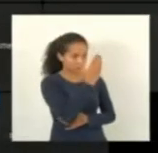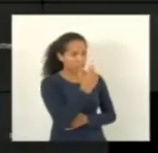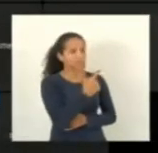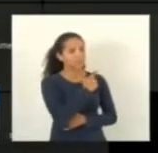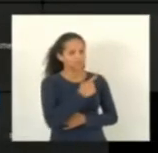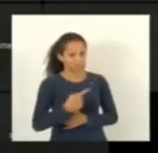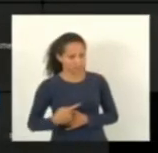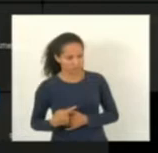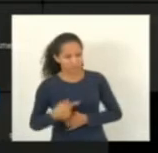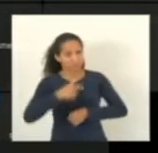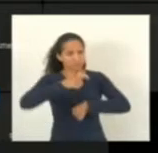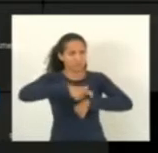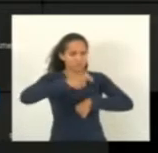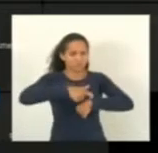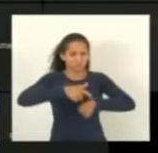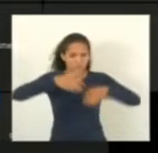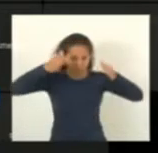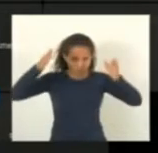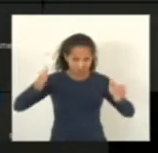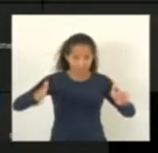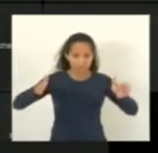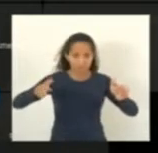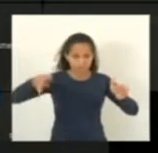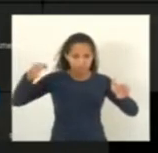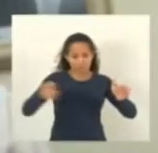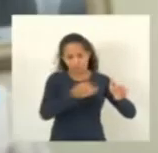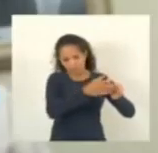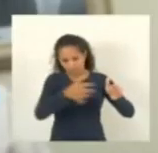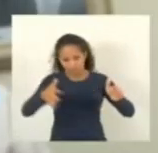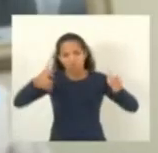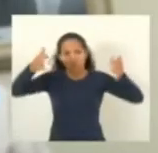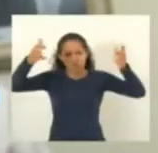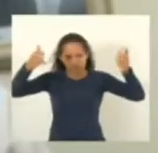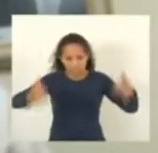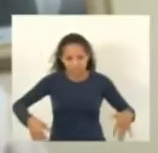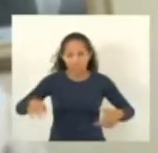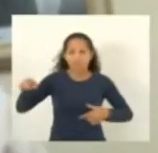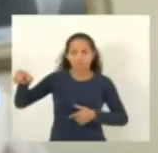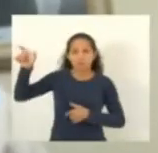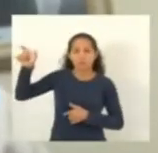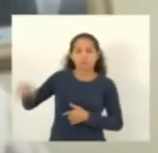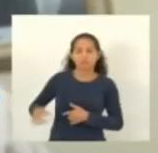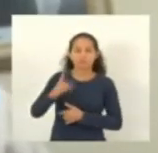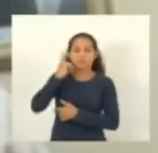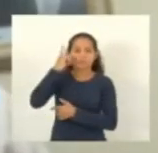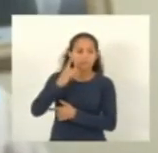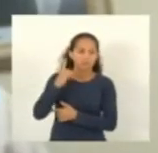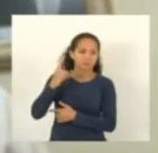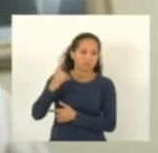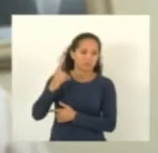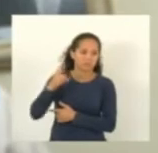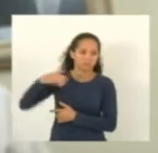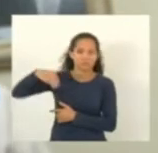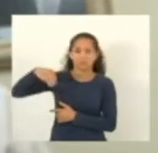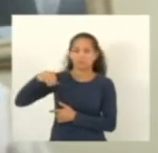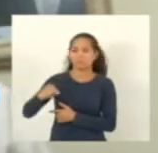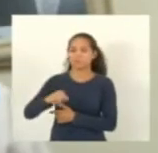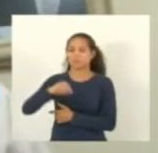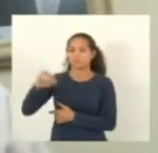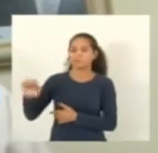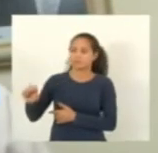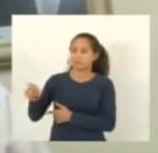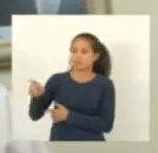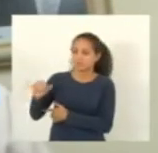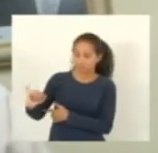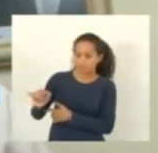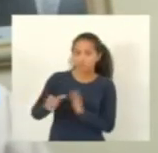matéria de autoria do ilustre parlamentar Sérgio Majeski dizendo que meramente pedi prazo para fazer uma avaliação